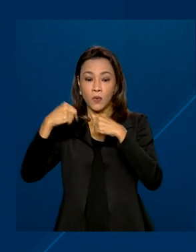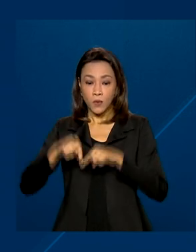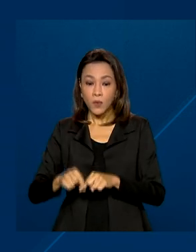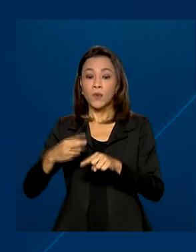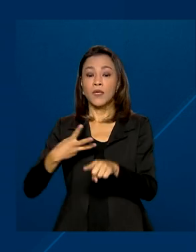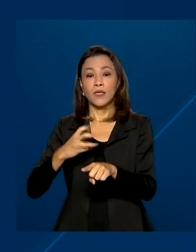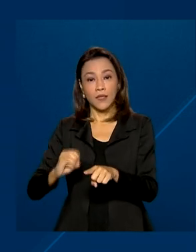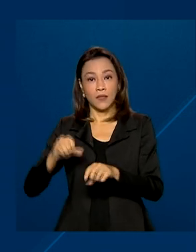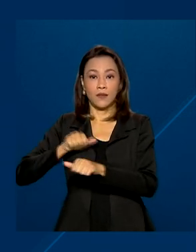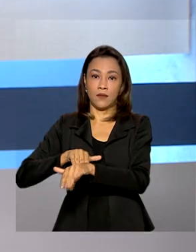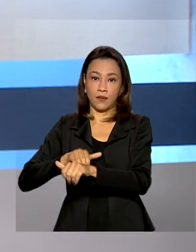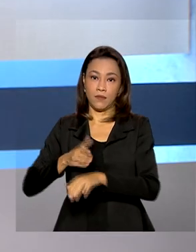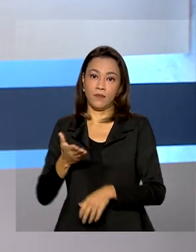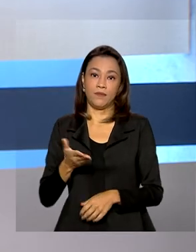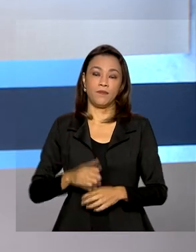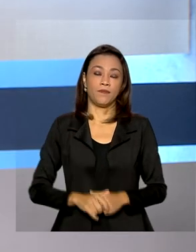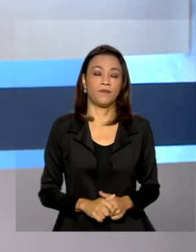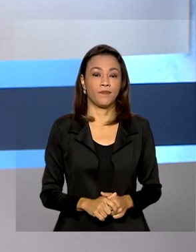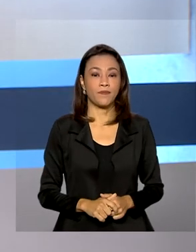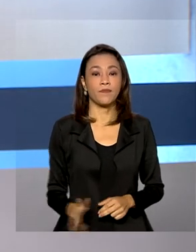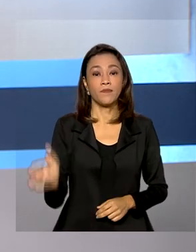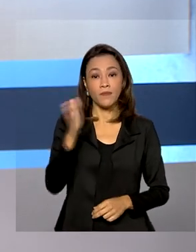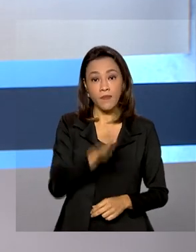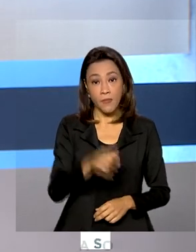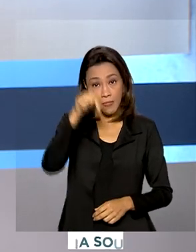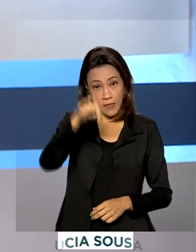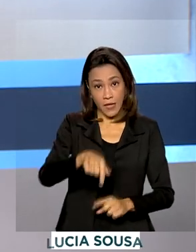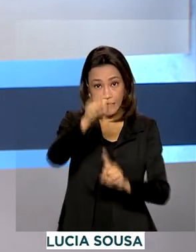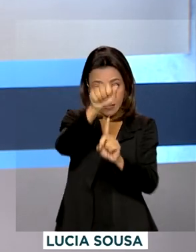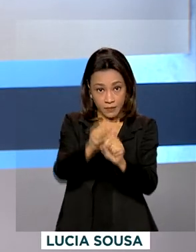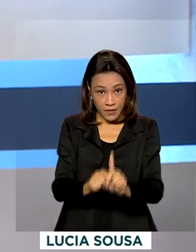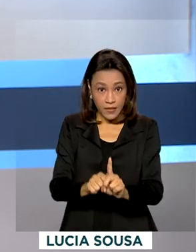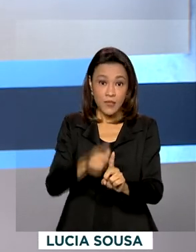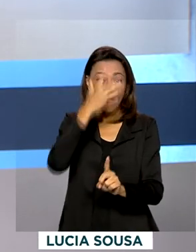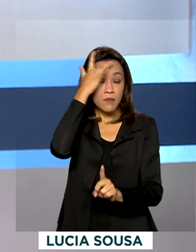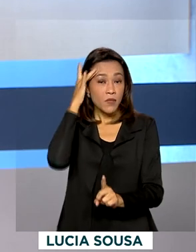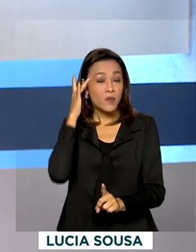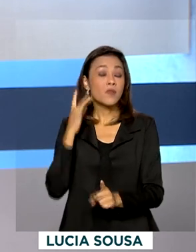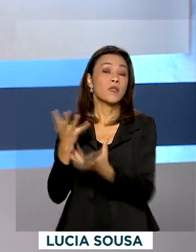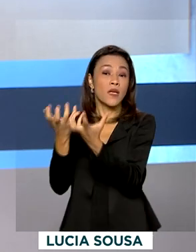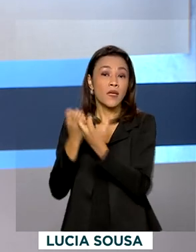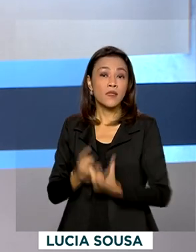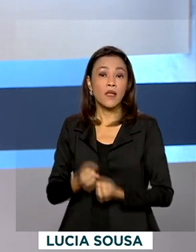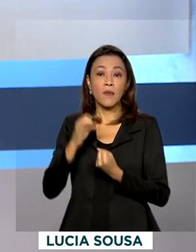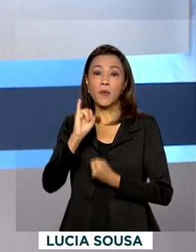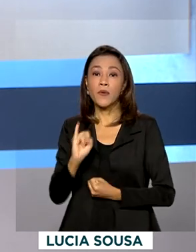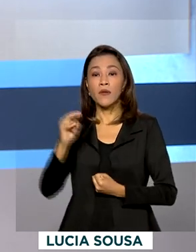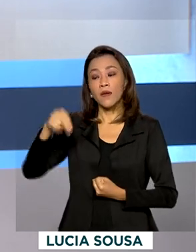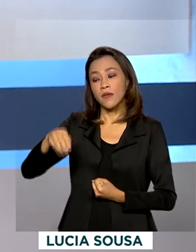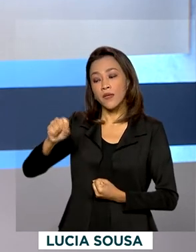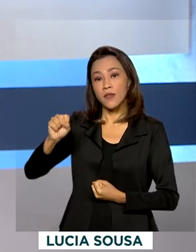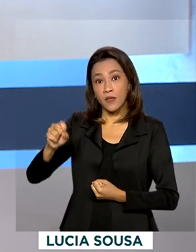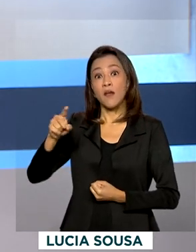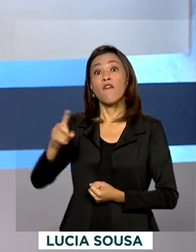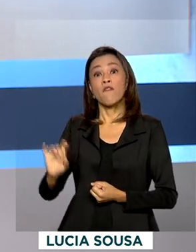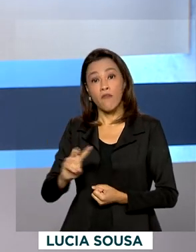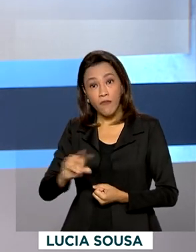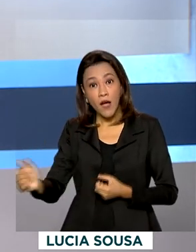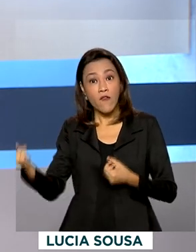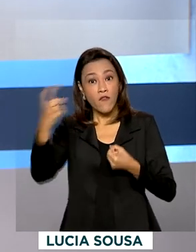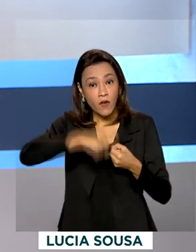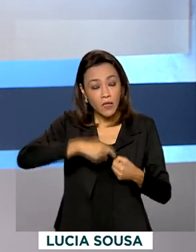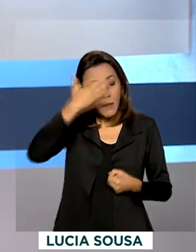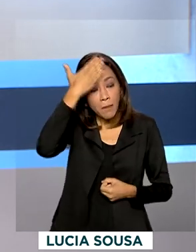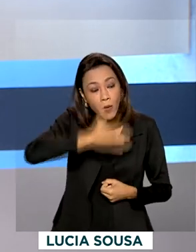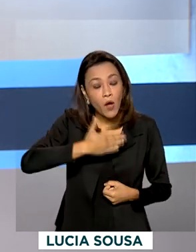30 de setembro. E a partir deste mês, beneficiários do INSS devem voltar a fazer a prova de vida para não